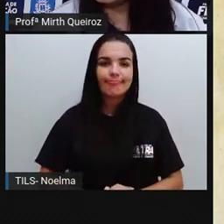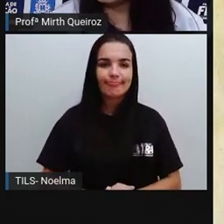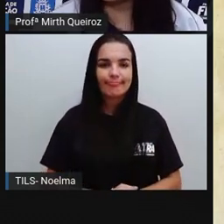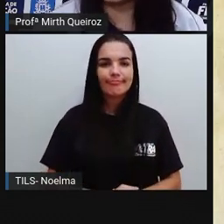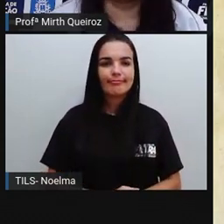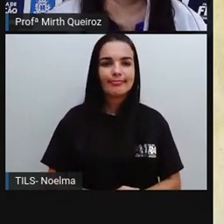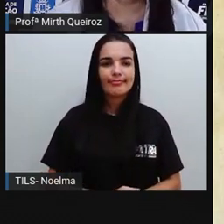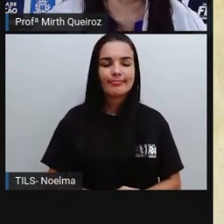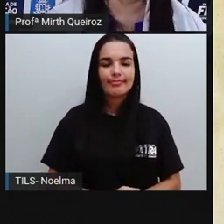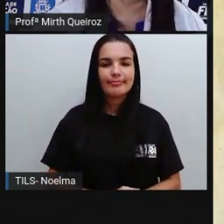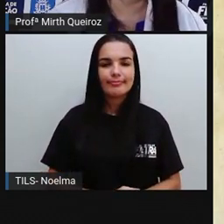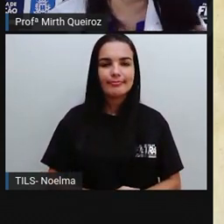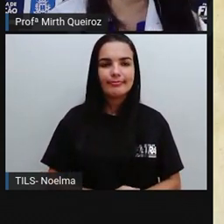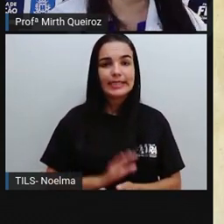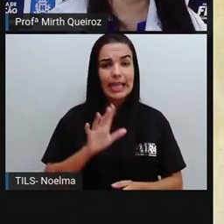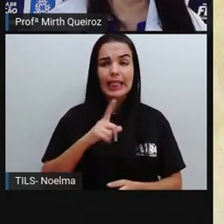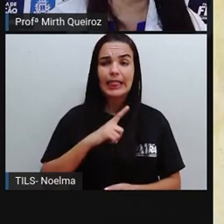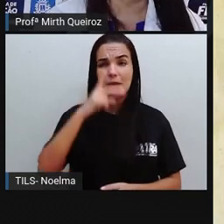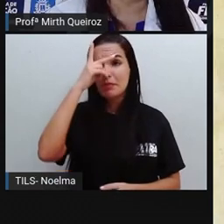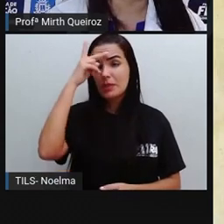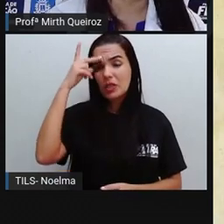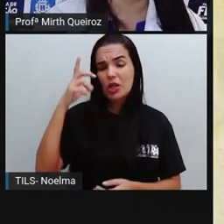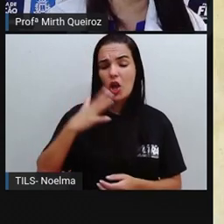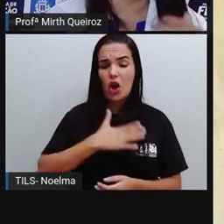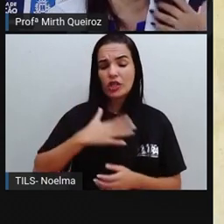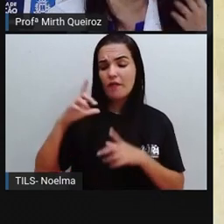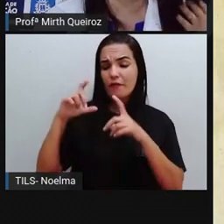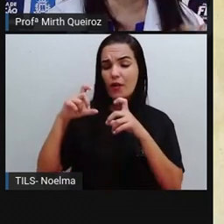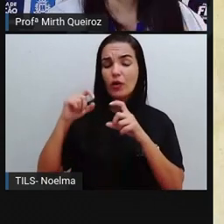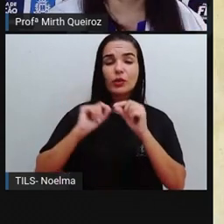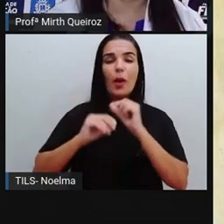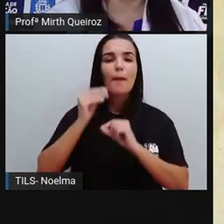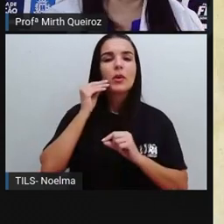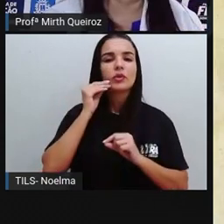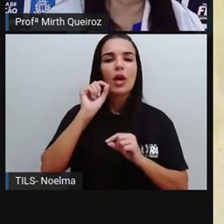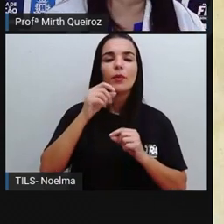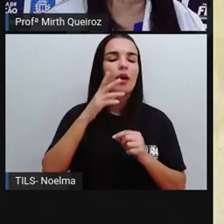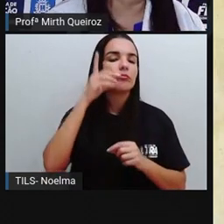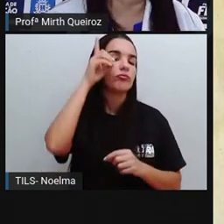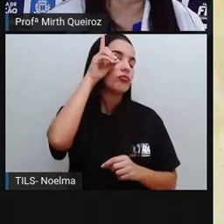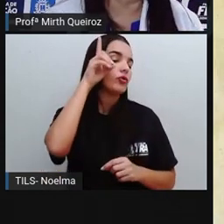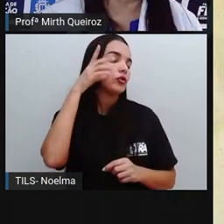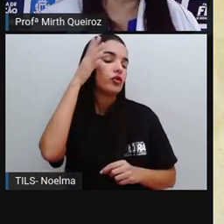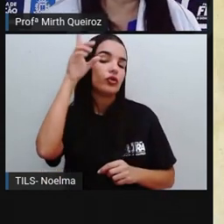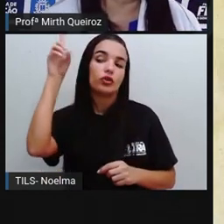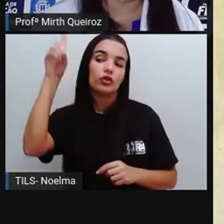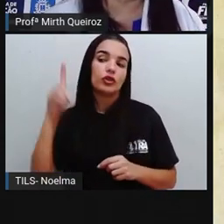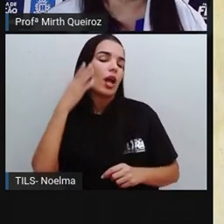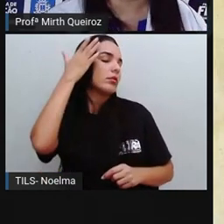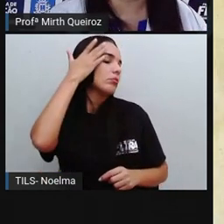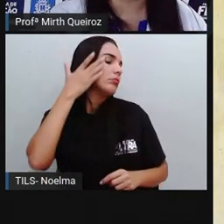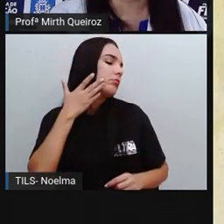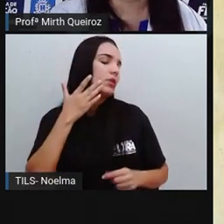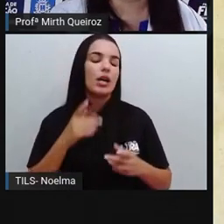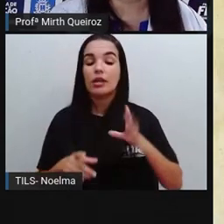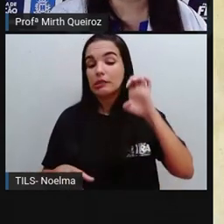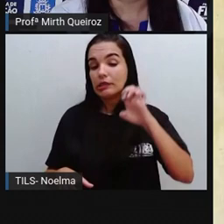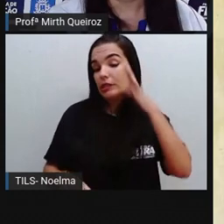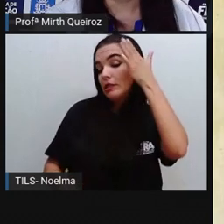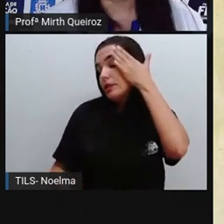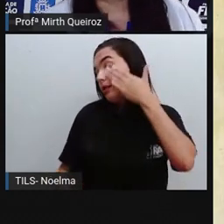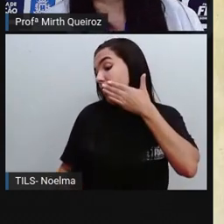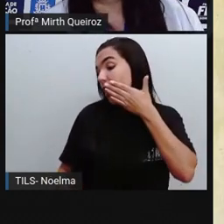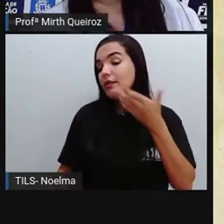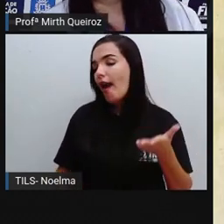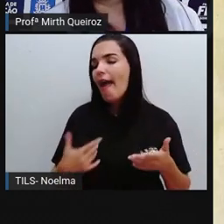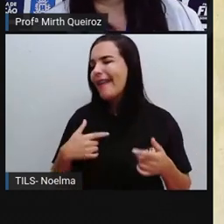mais bonito, né? Tem gente que gosta de tirar fotos mais mostrando o lado direito, o que acha mais bonito, que gosta de tirar foto